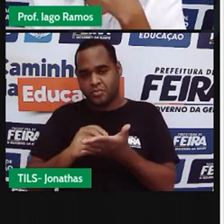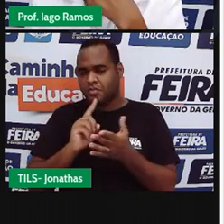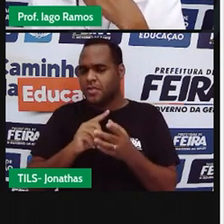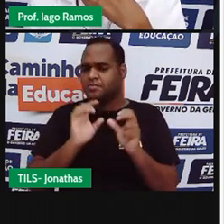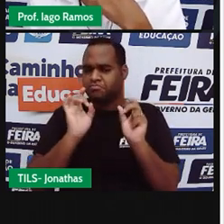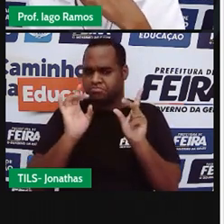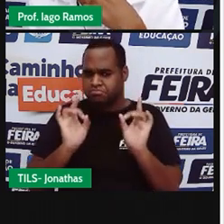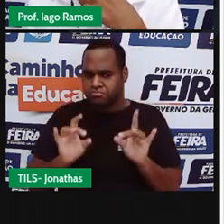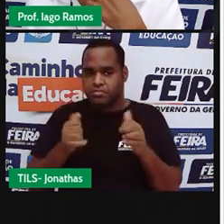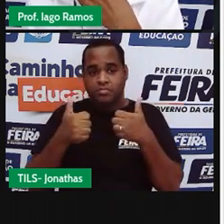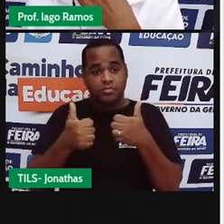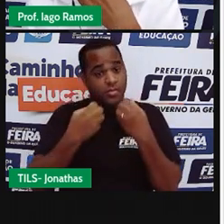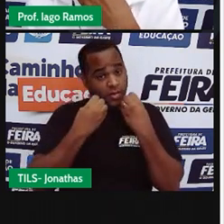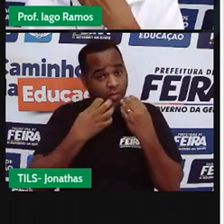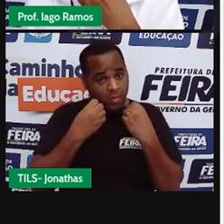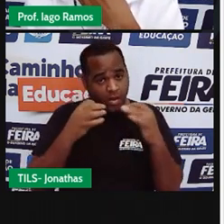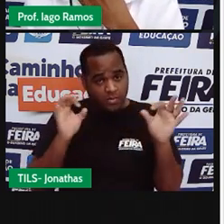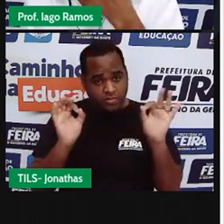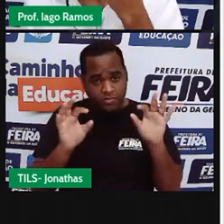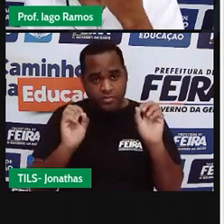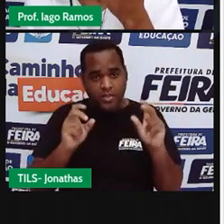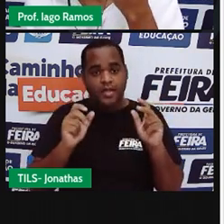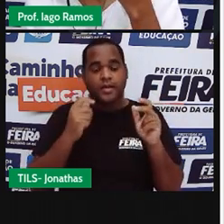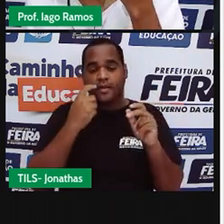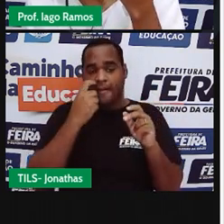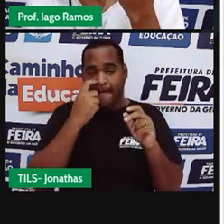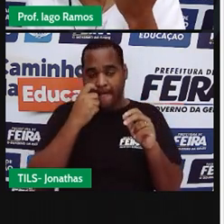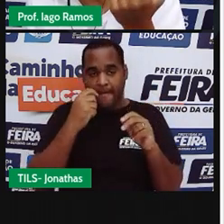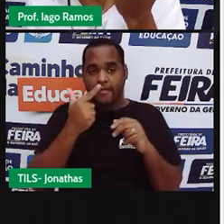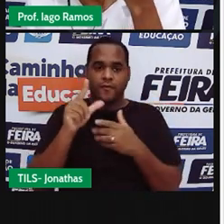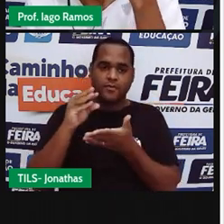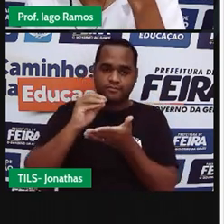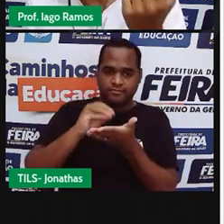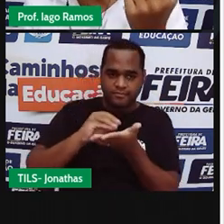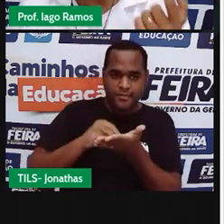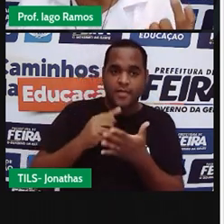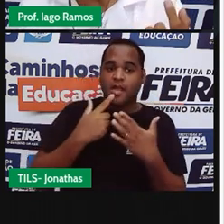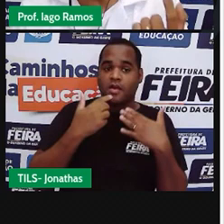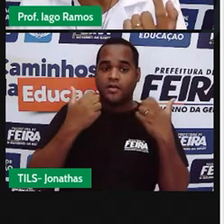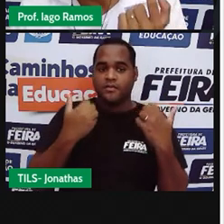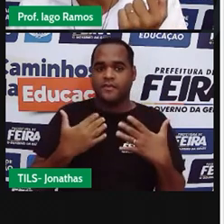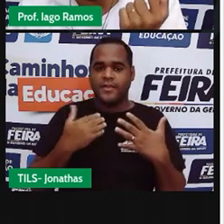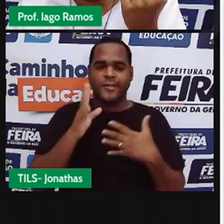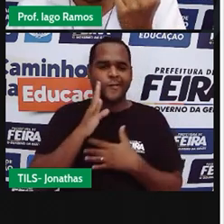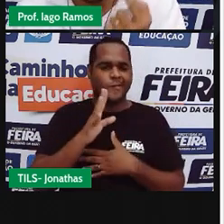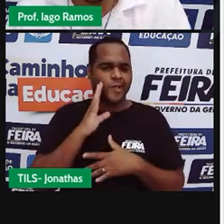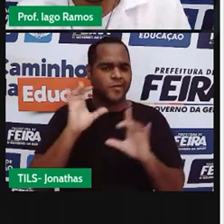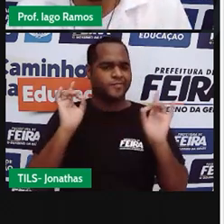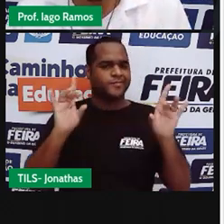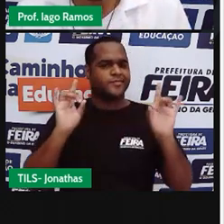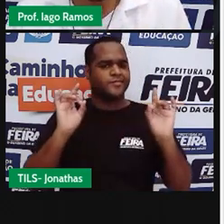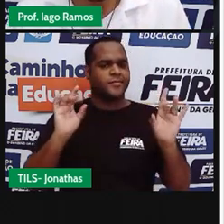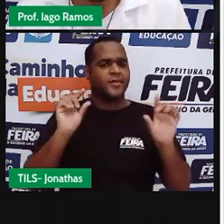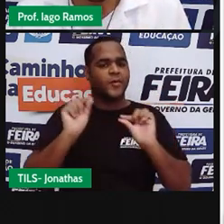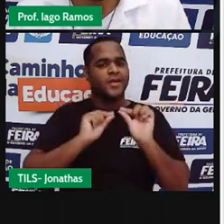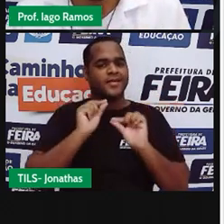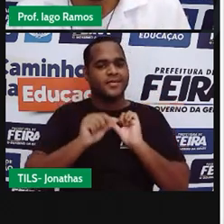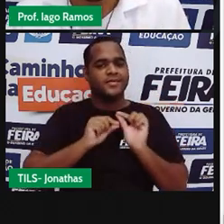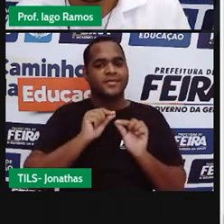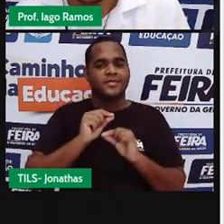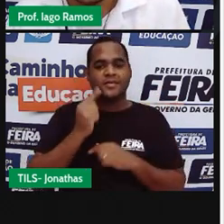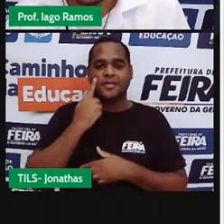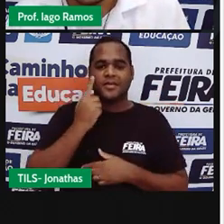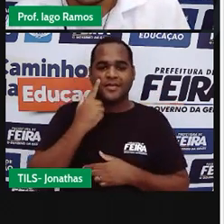Bacana, massa. Massa, massa. E tem a forma mais legal que eu acho. A forma mais legal é essa aqui, ó.